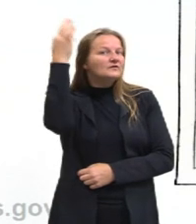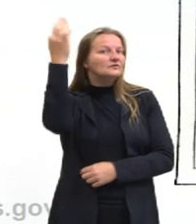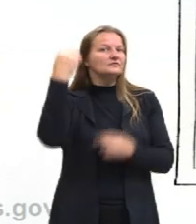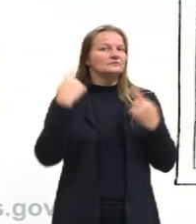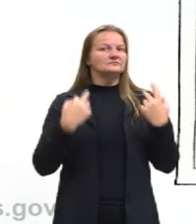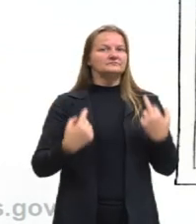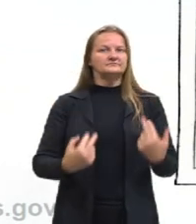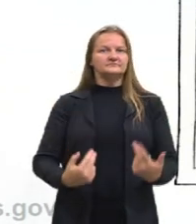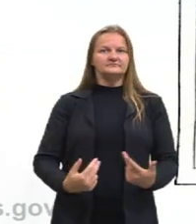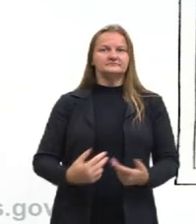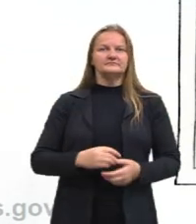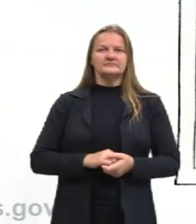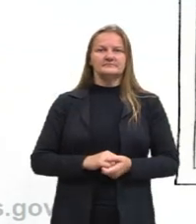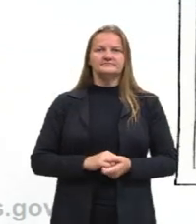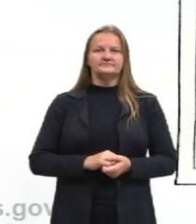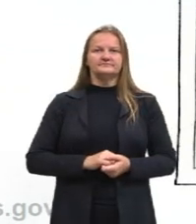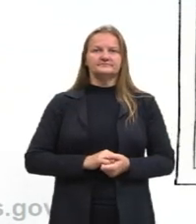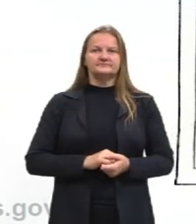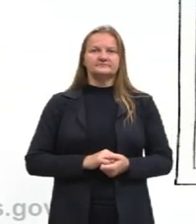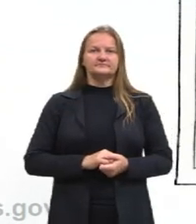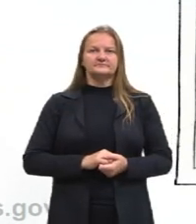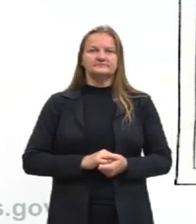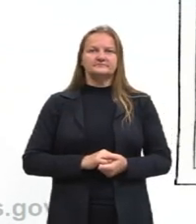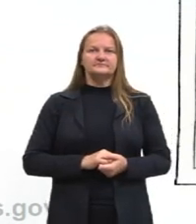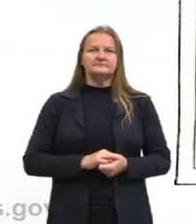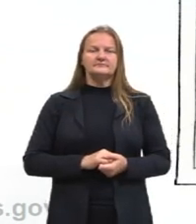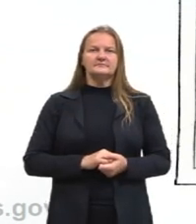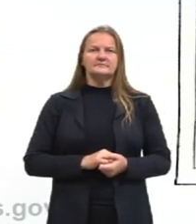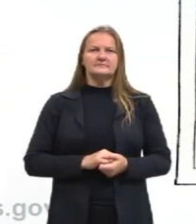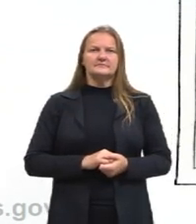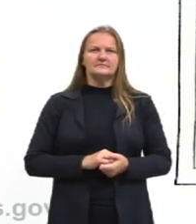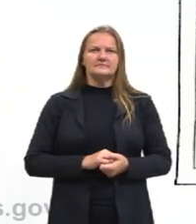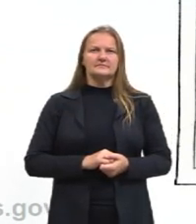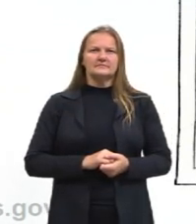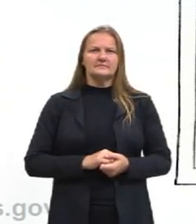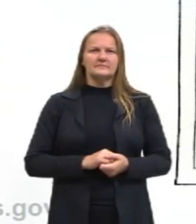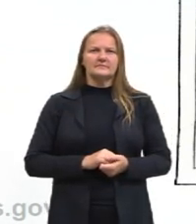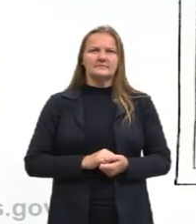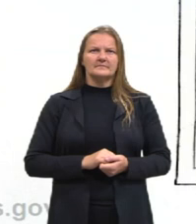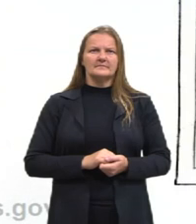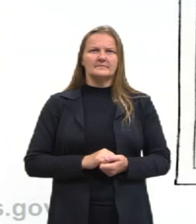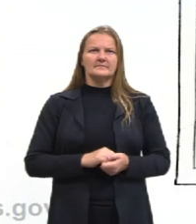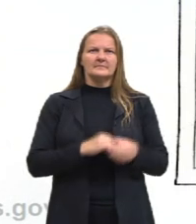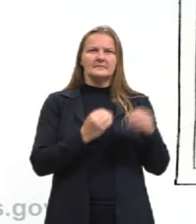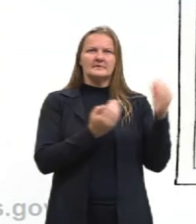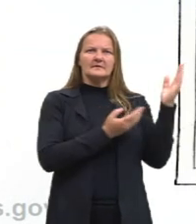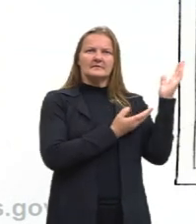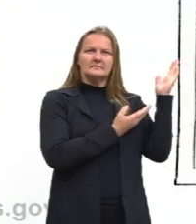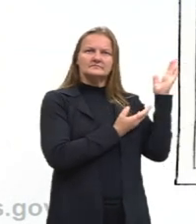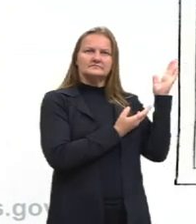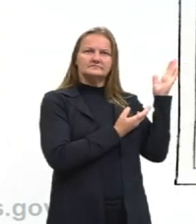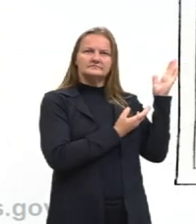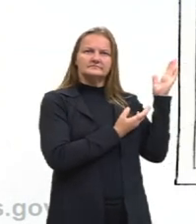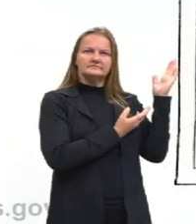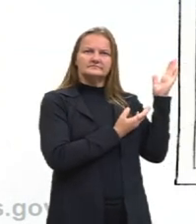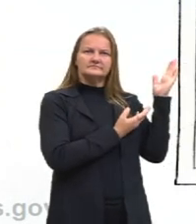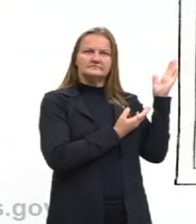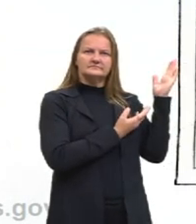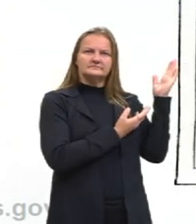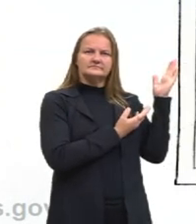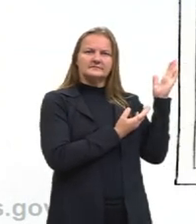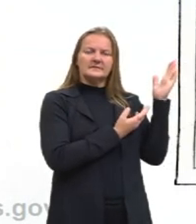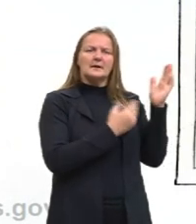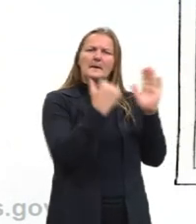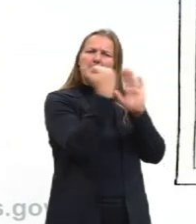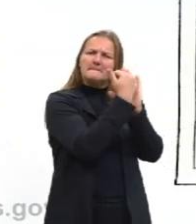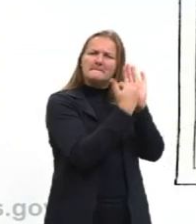Então, como nome comum, gente costuma chamar esse livro de princípia, tá? Mas o nome dele traduzido é Princípios